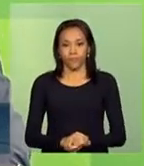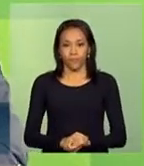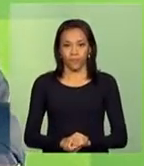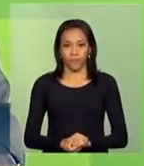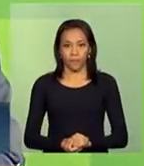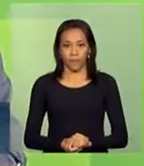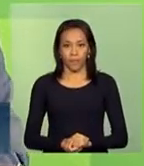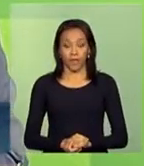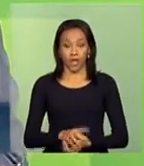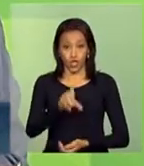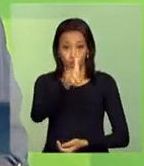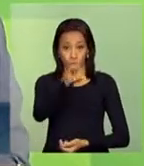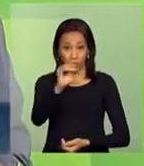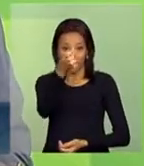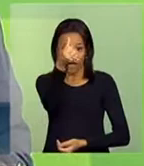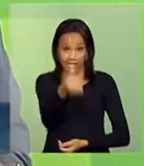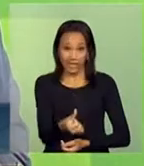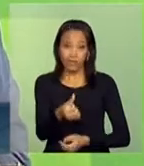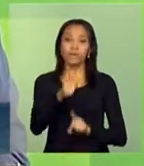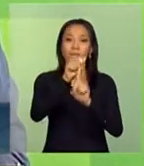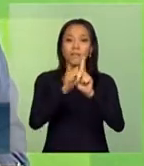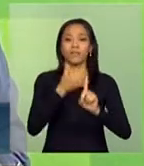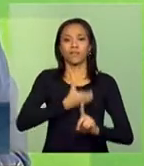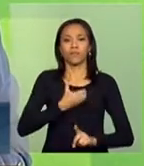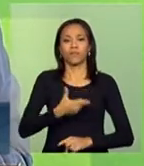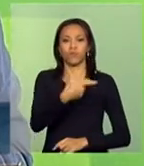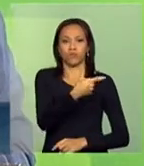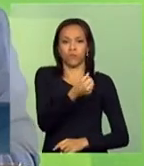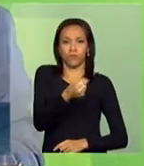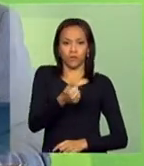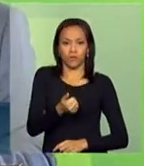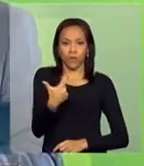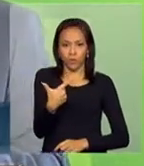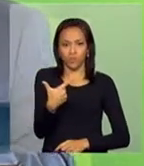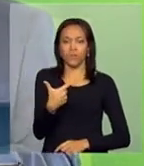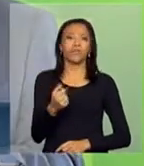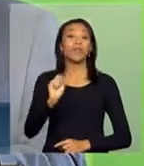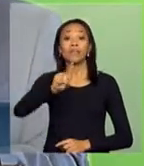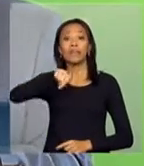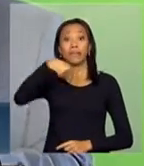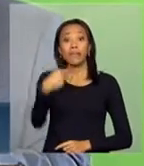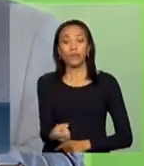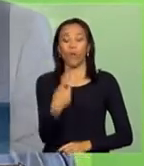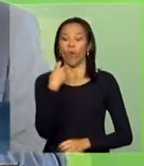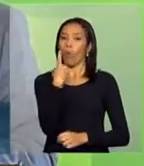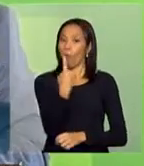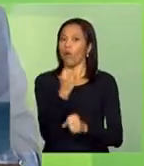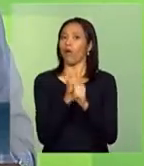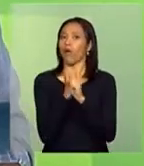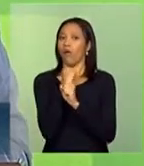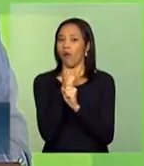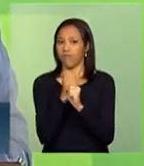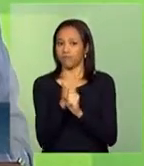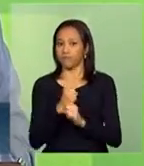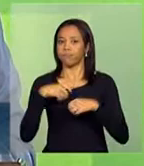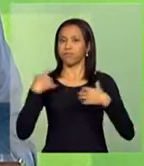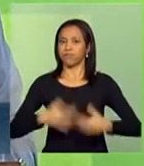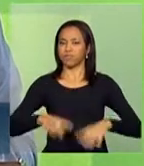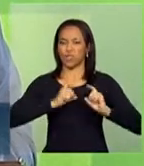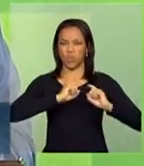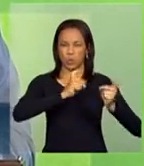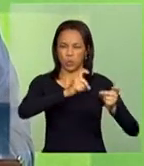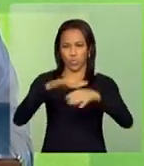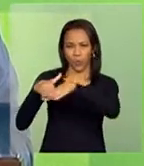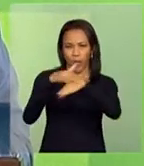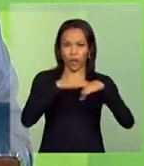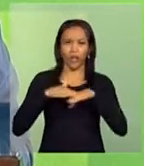No dia 6 de dezembro de 2012, depois de mais de um ano de intensas discussões